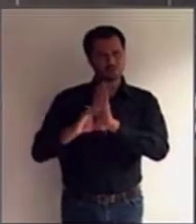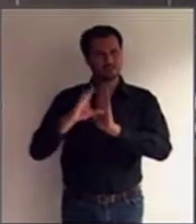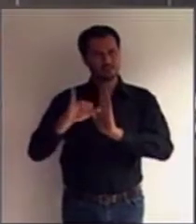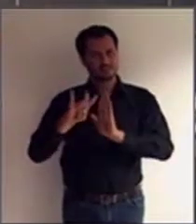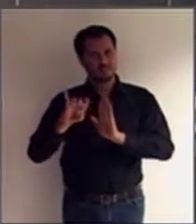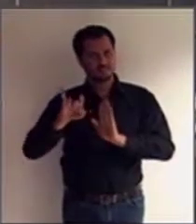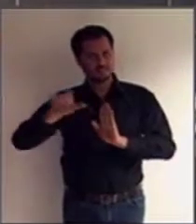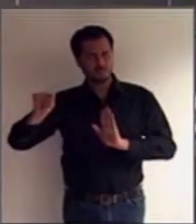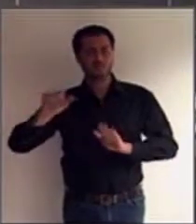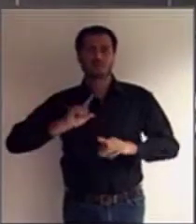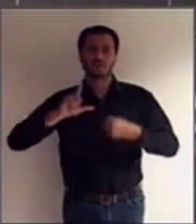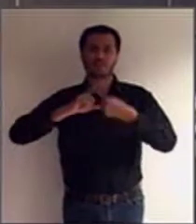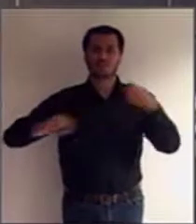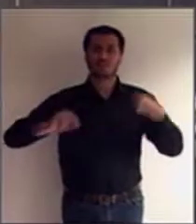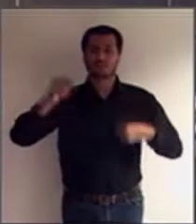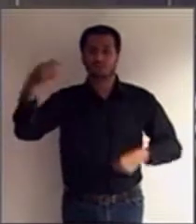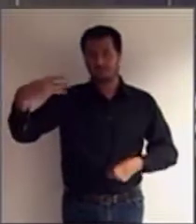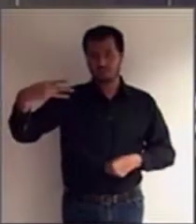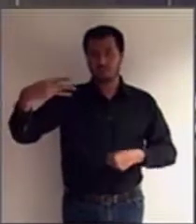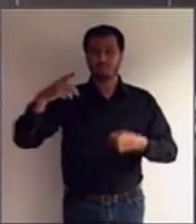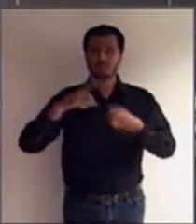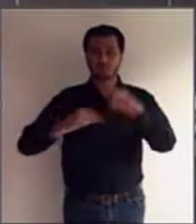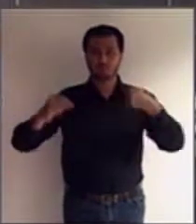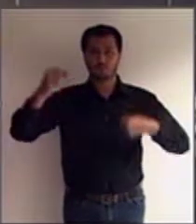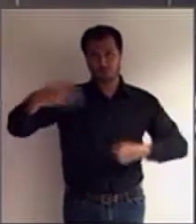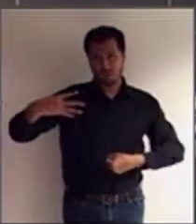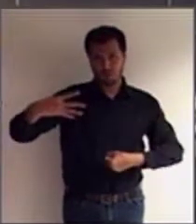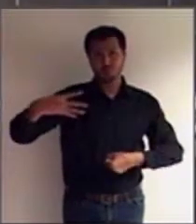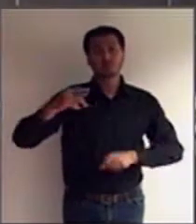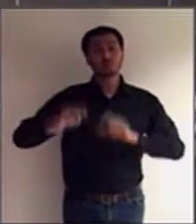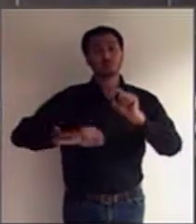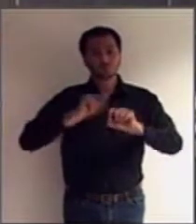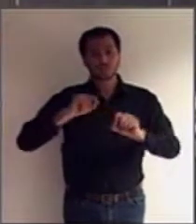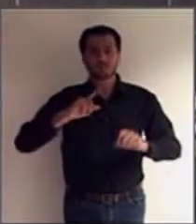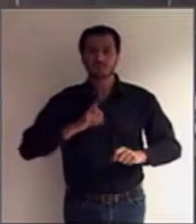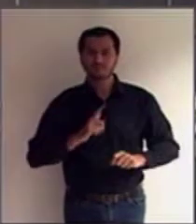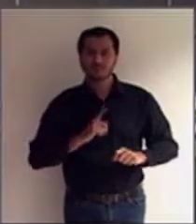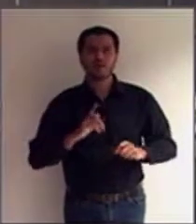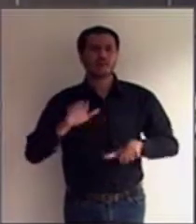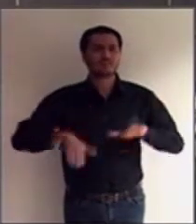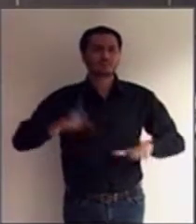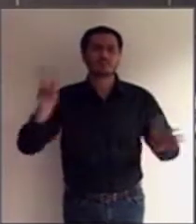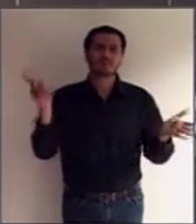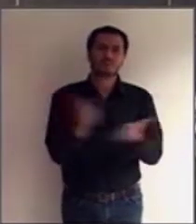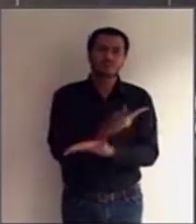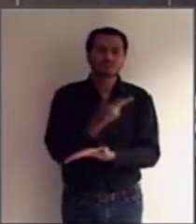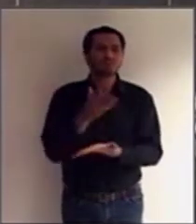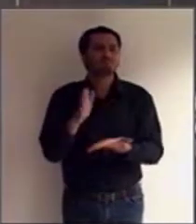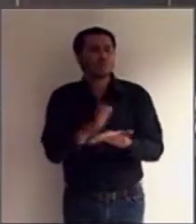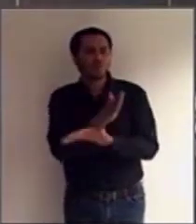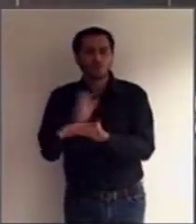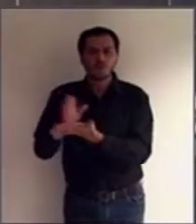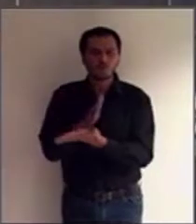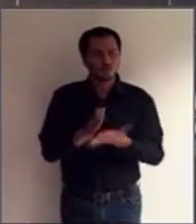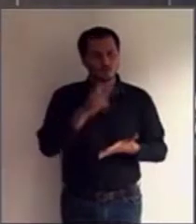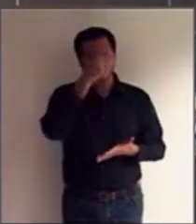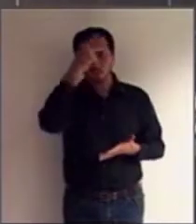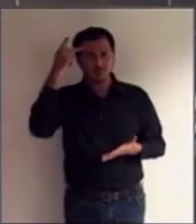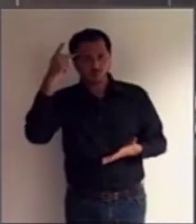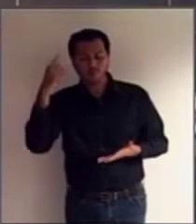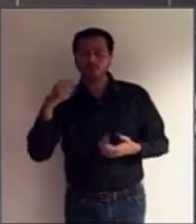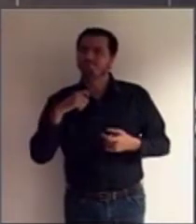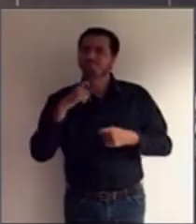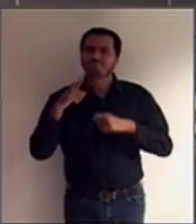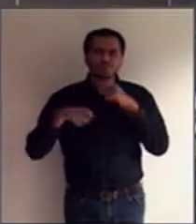3º e 4º as situações em que certas pessoas não têm total